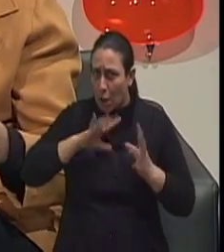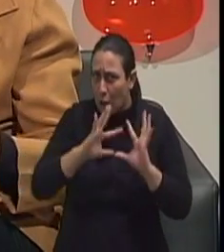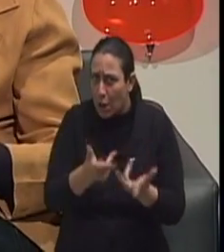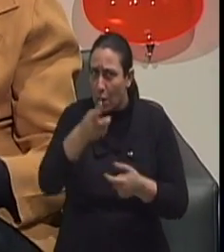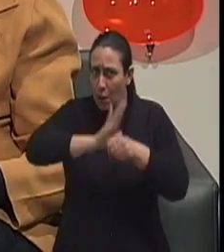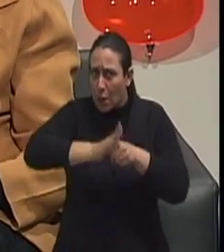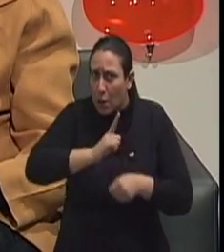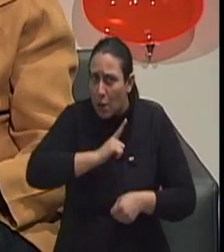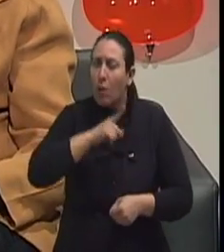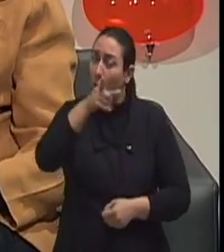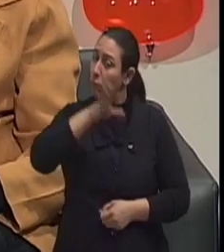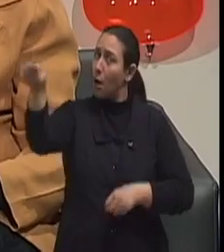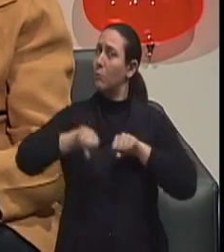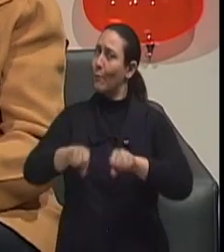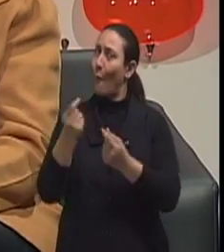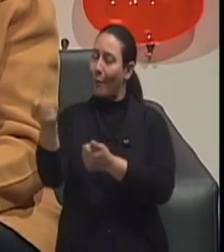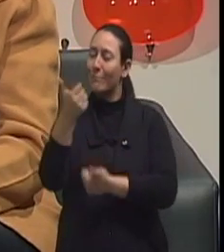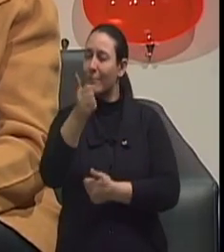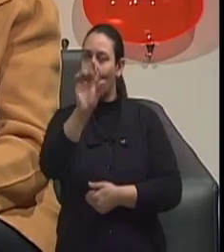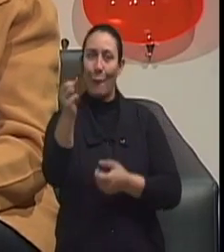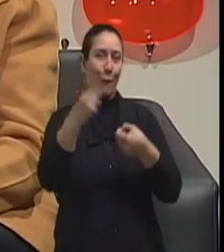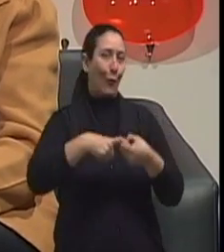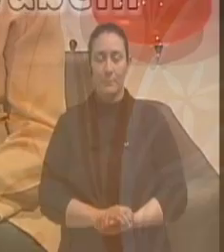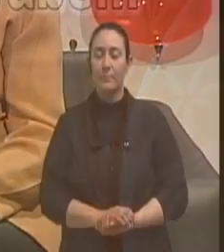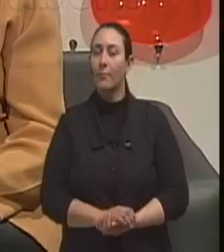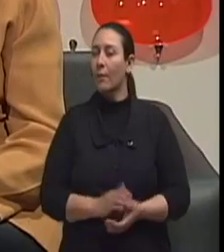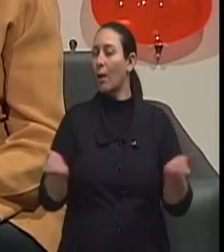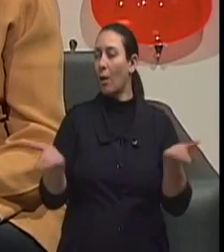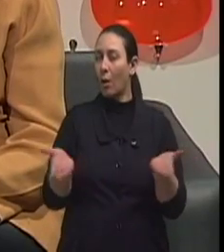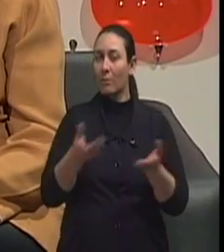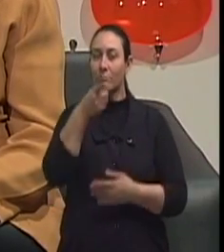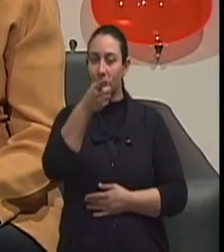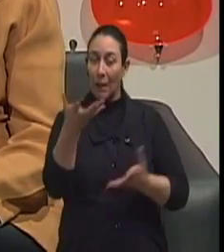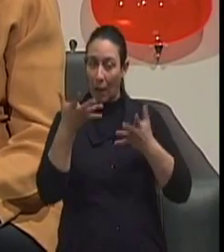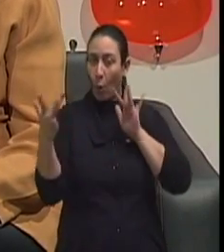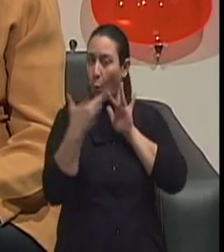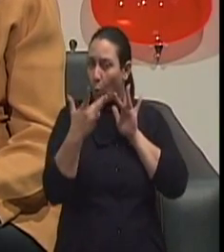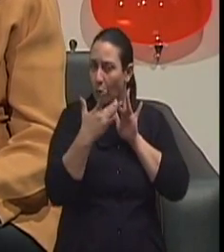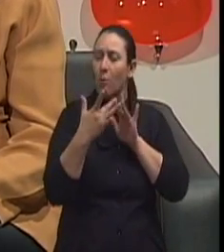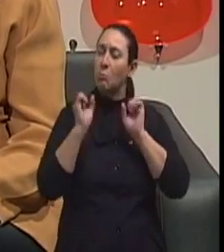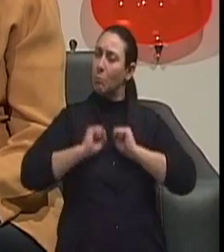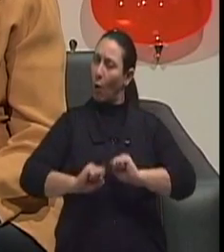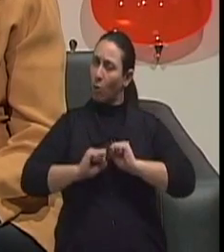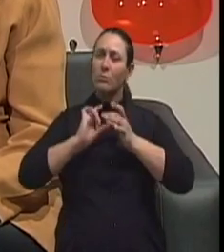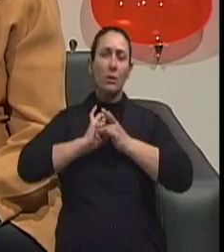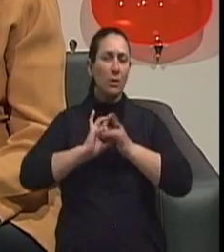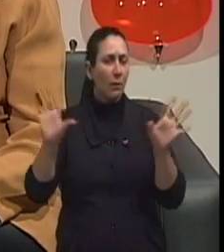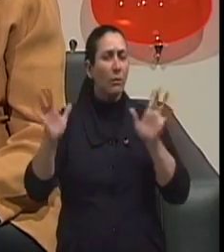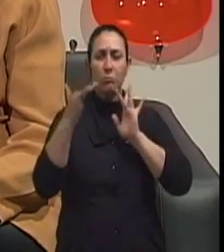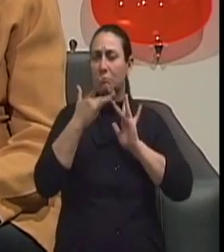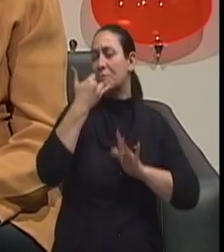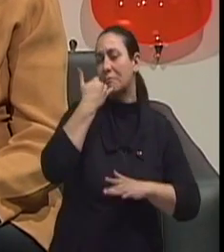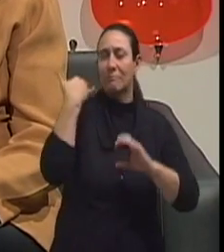está na hora de ir no suplo para fazer essas compras. Nós já voltamos. Não deixe de entrar em contato conosco através da nossa conexão